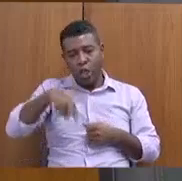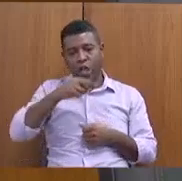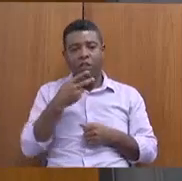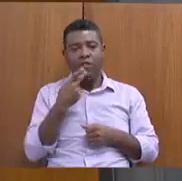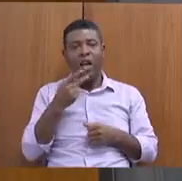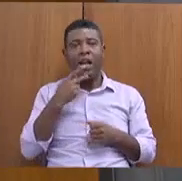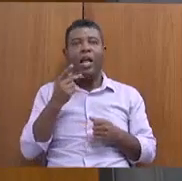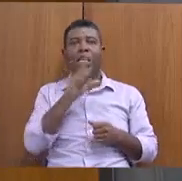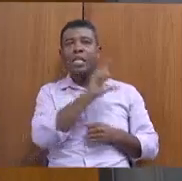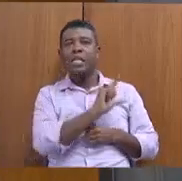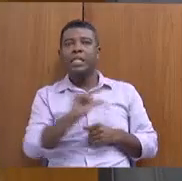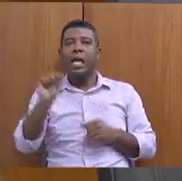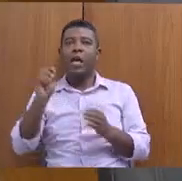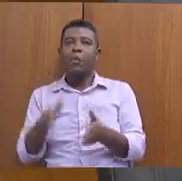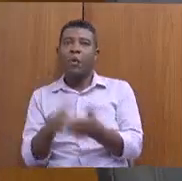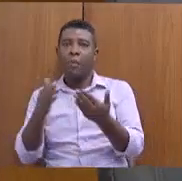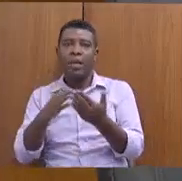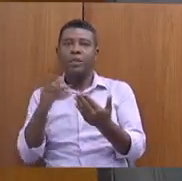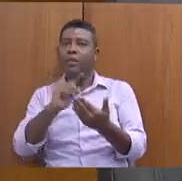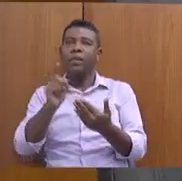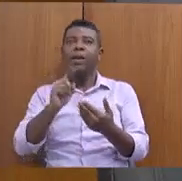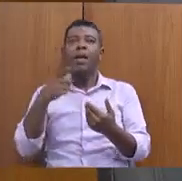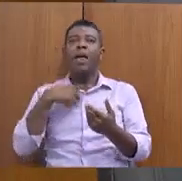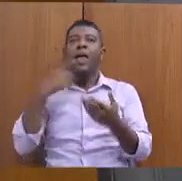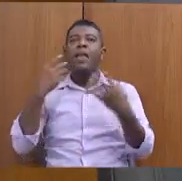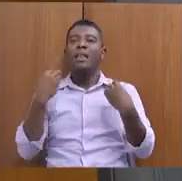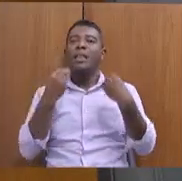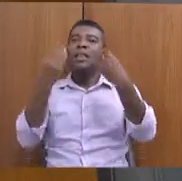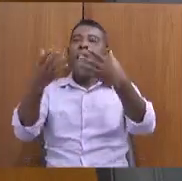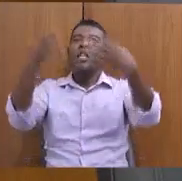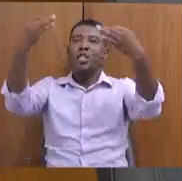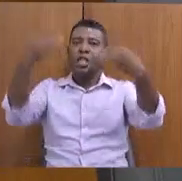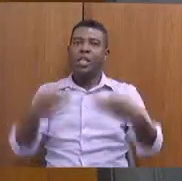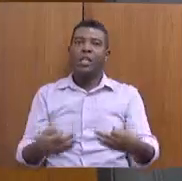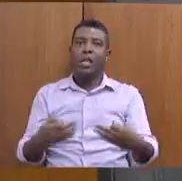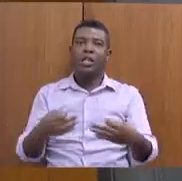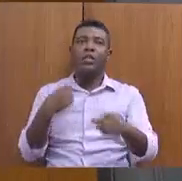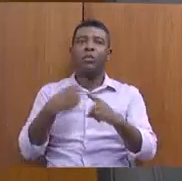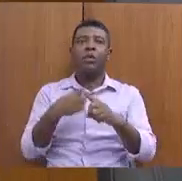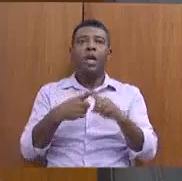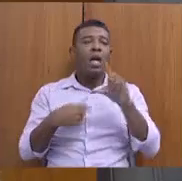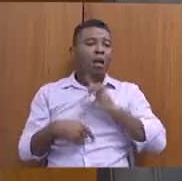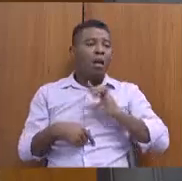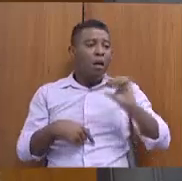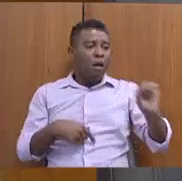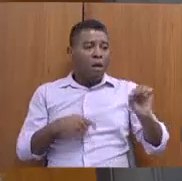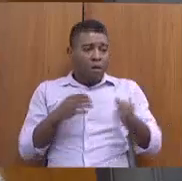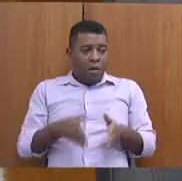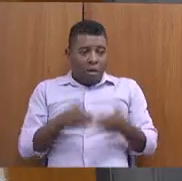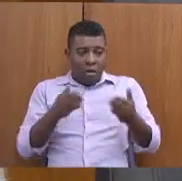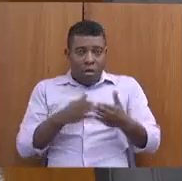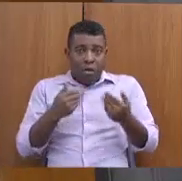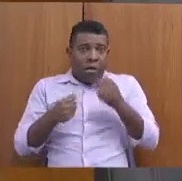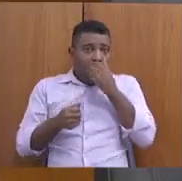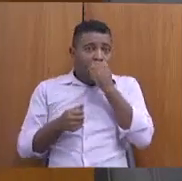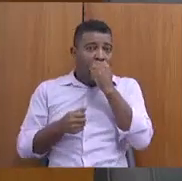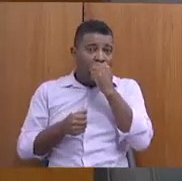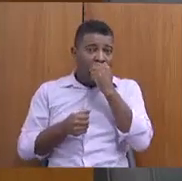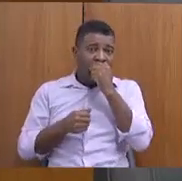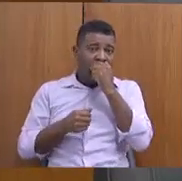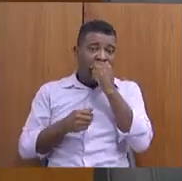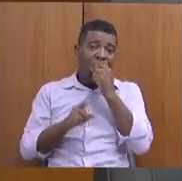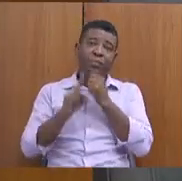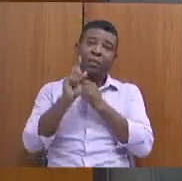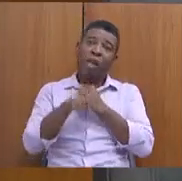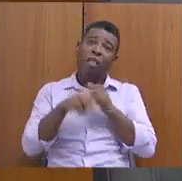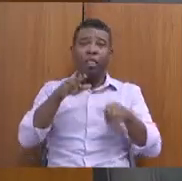um... Fala ter dignidade, porque sair da pobreza é uma coisa relativa. Então, a gente quer que essas pessoas tenham dignidade. Então,